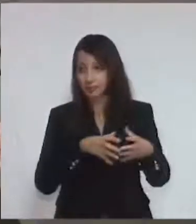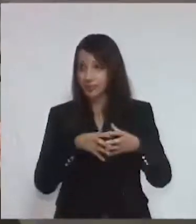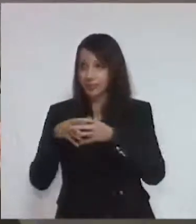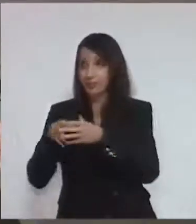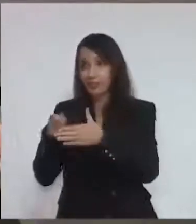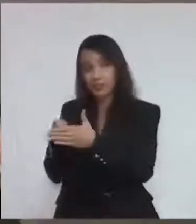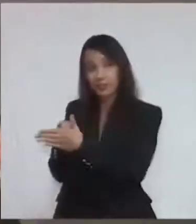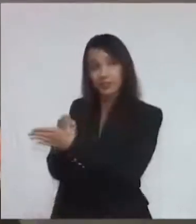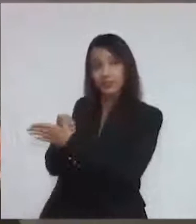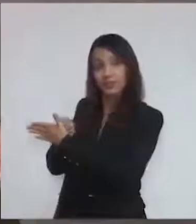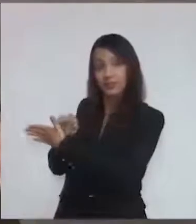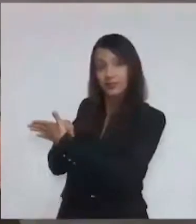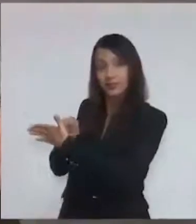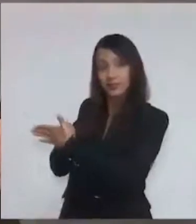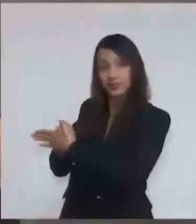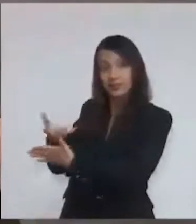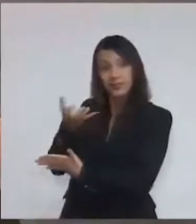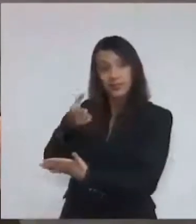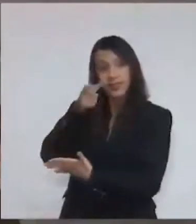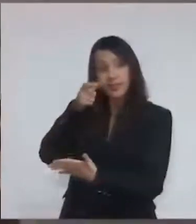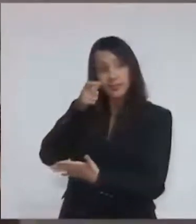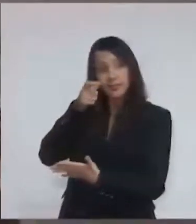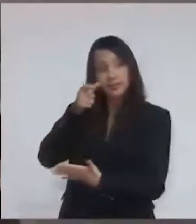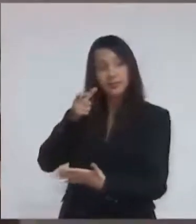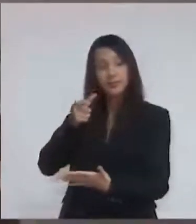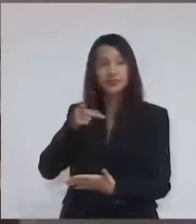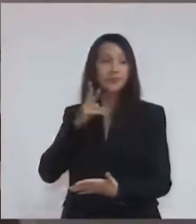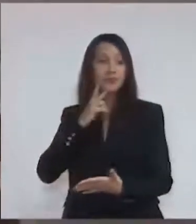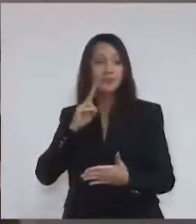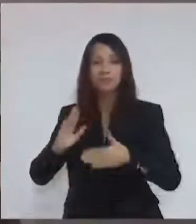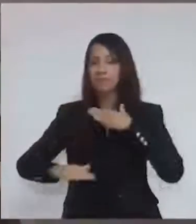nós fomos cobrar porque nós queremos ver a cidade andar.